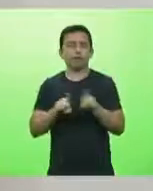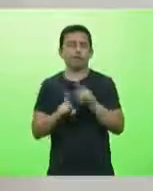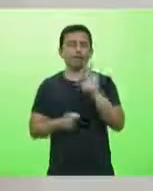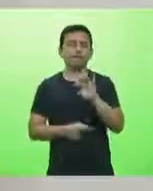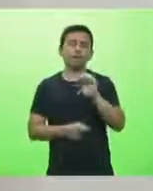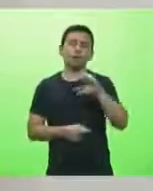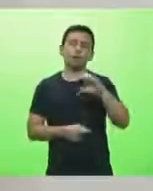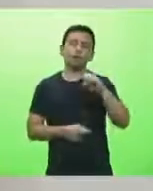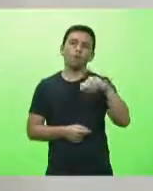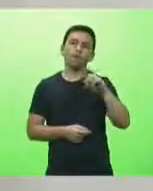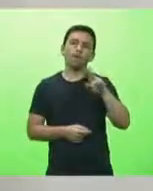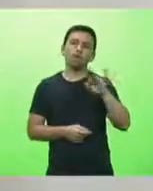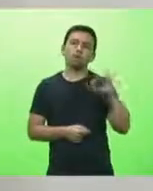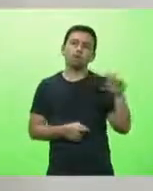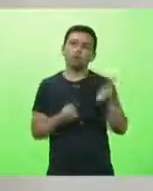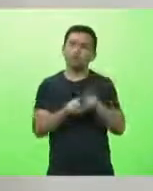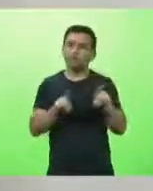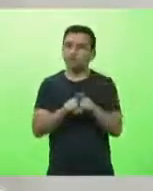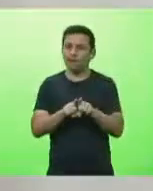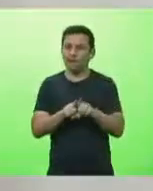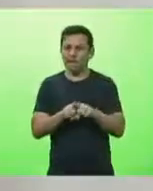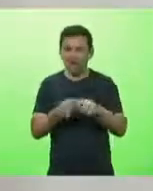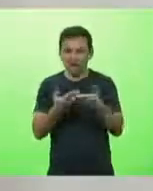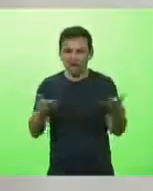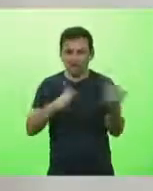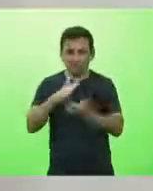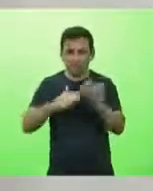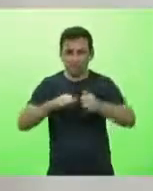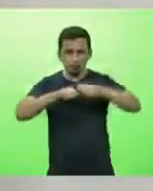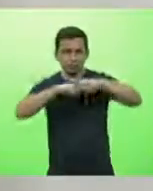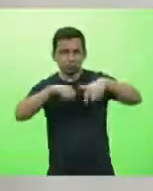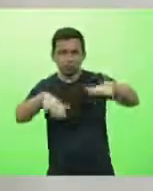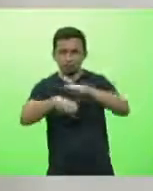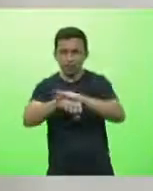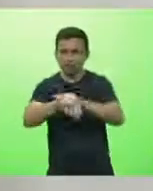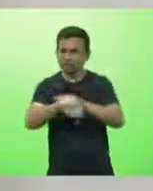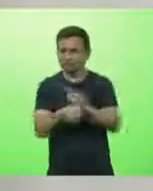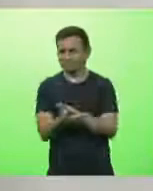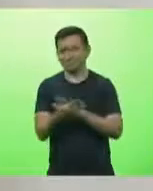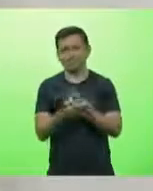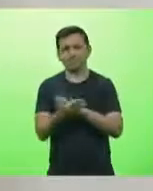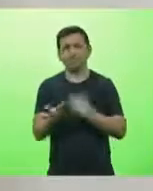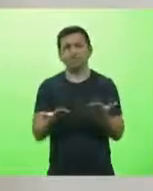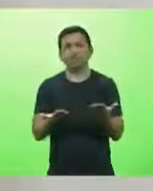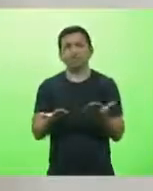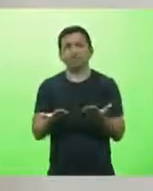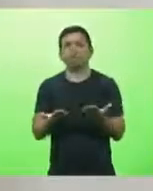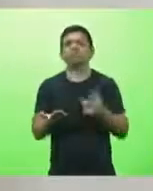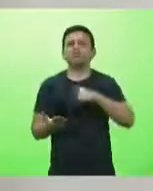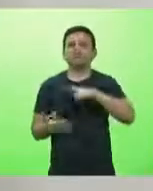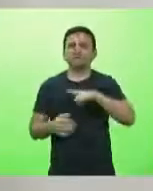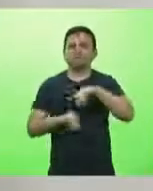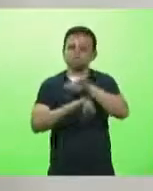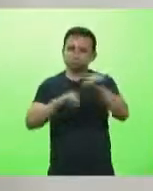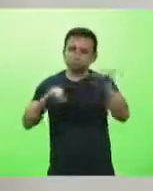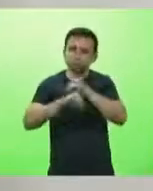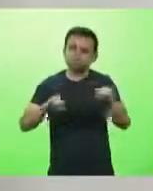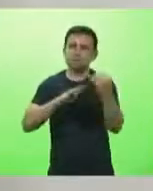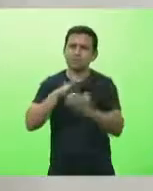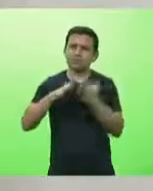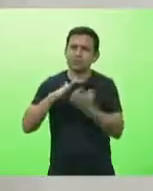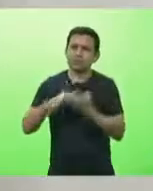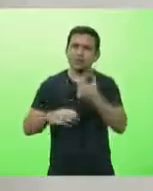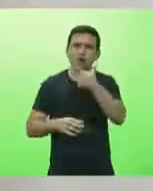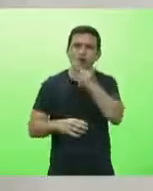empresas não são indutoras do Covid-19. Então, são várias manifestações públicas de empresas, de empresários,